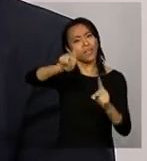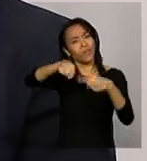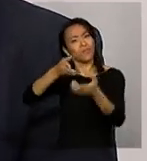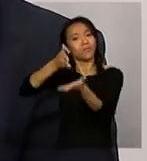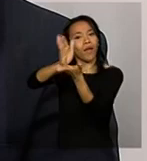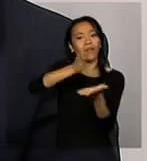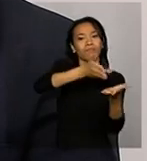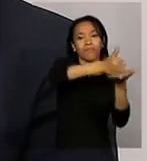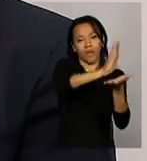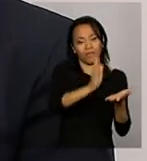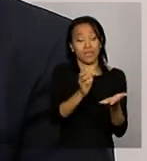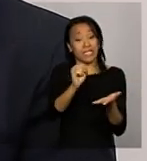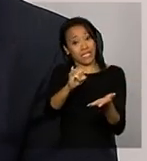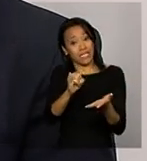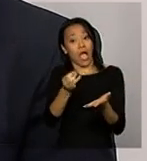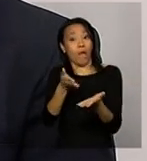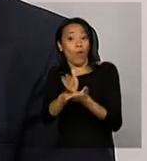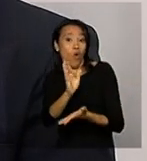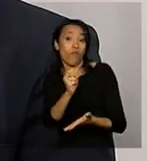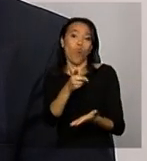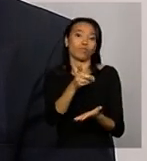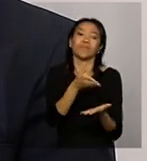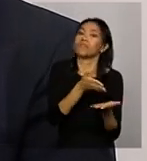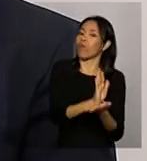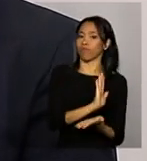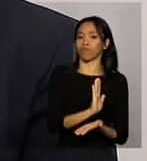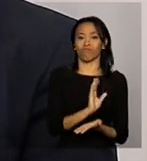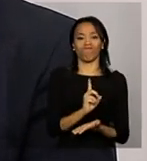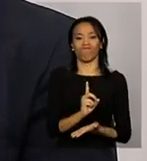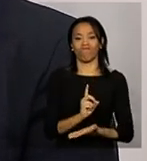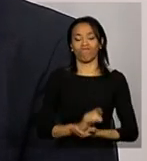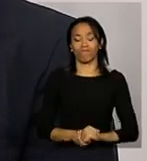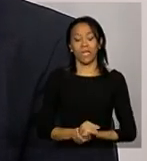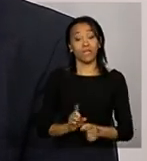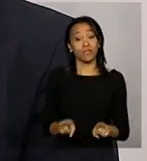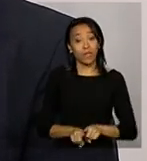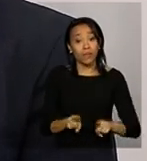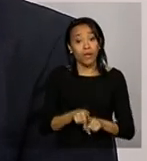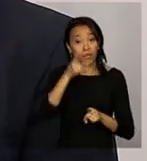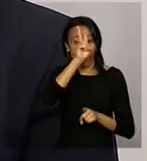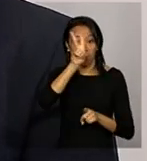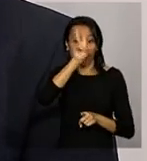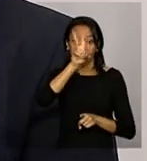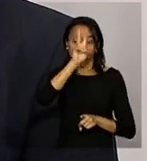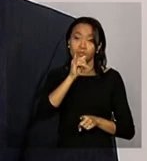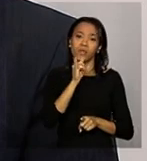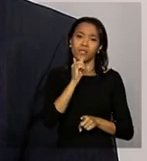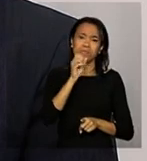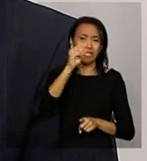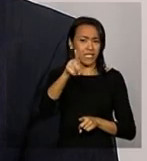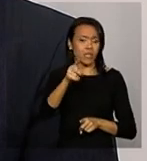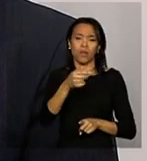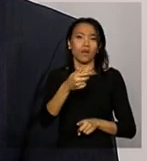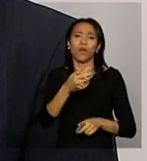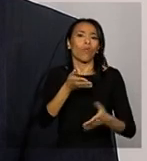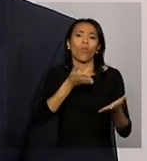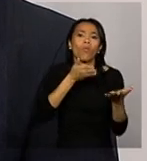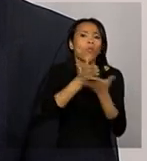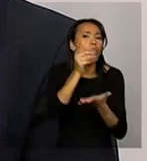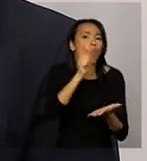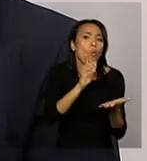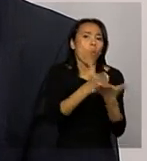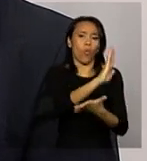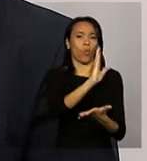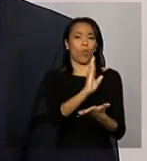inclusive com relação a aprovação ou não das mesmas lembrando aqui que no caso da reprovação da precessão de